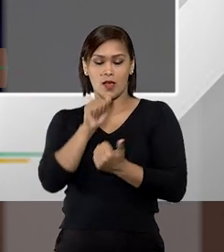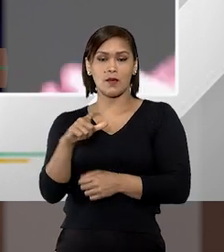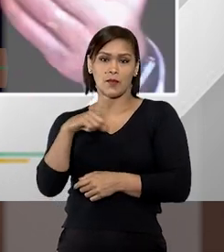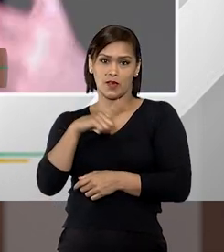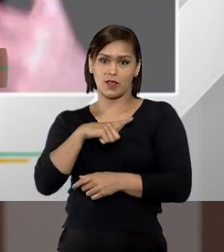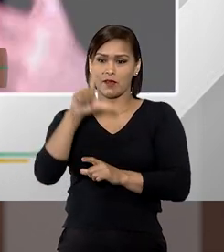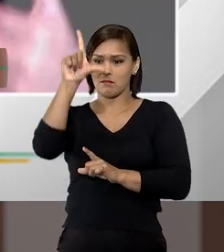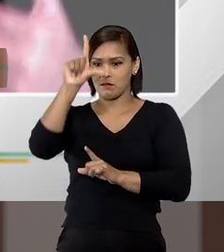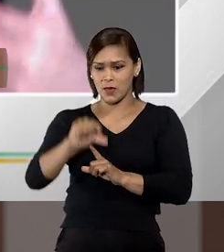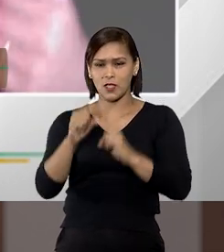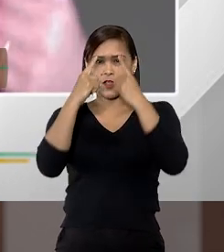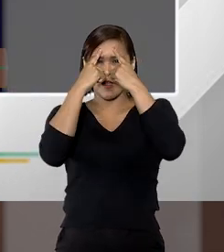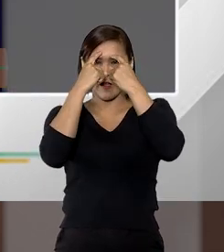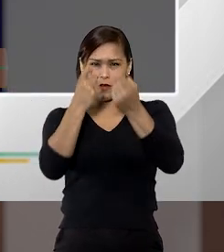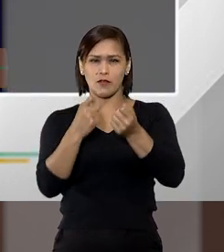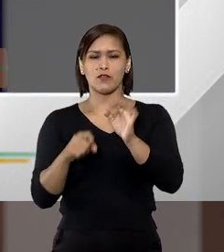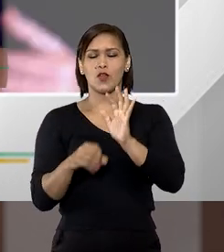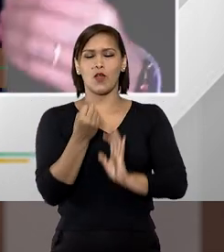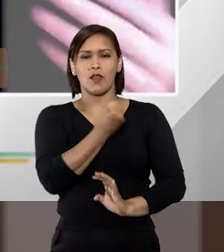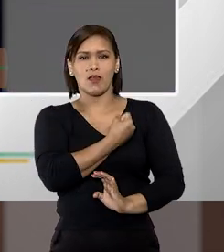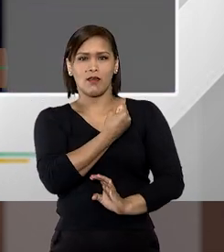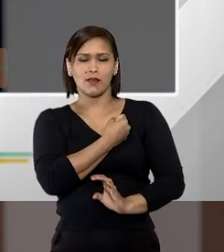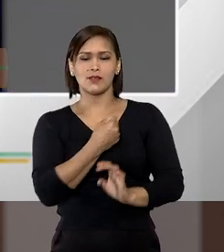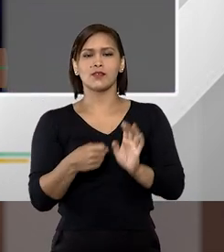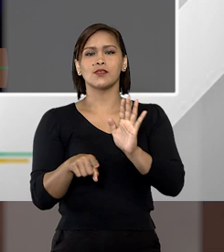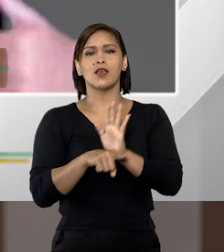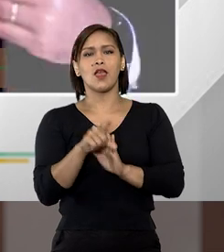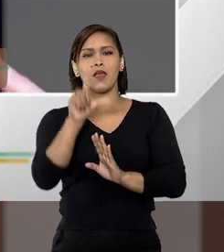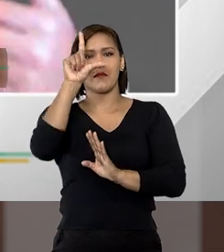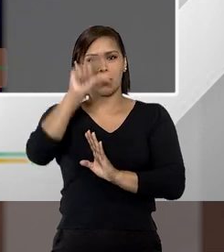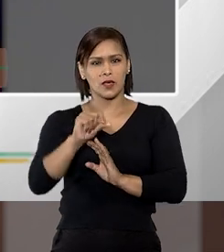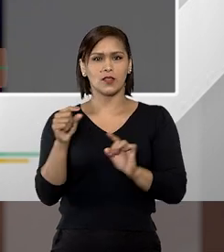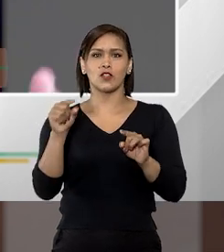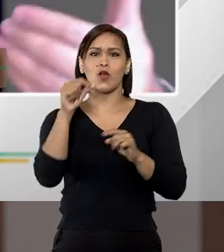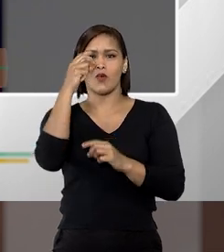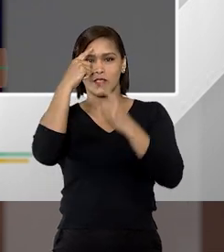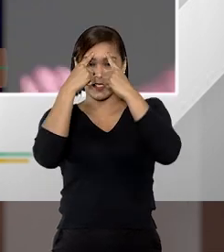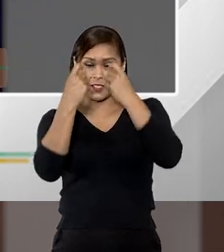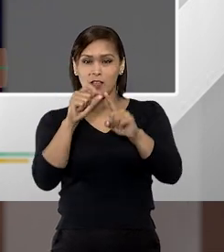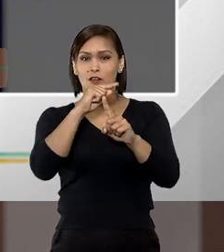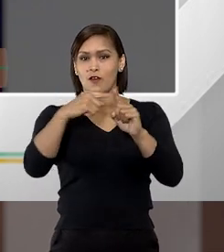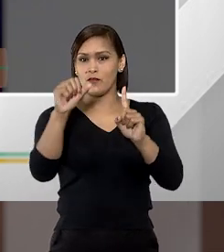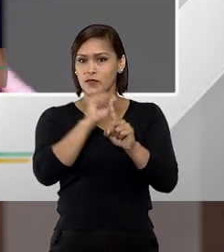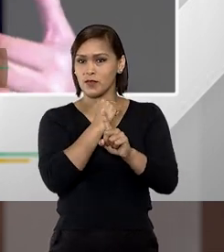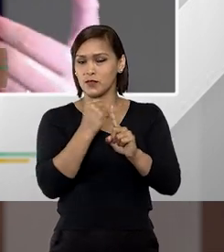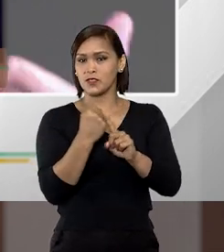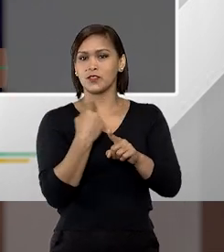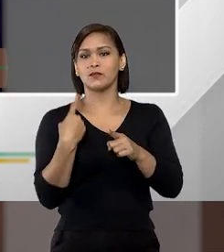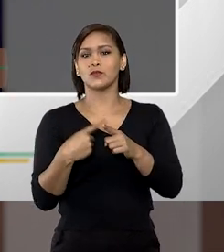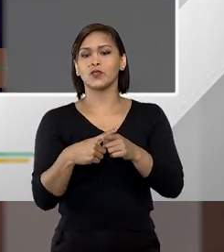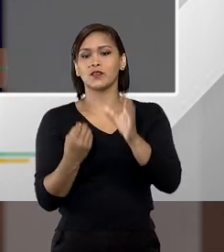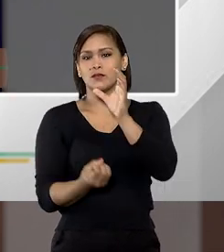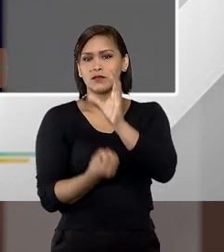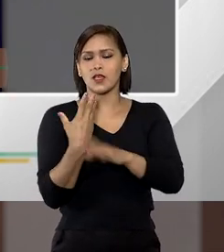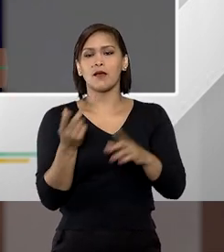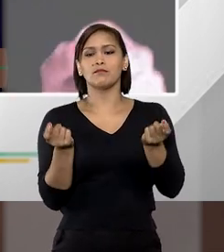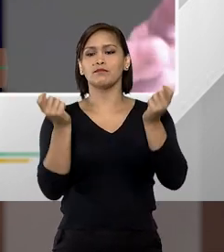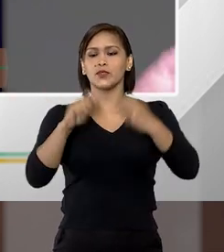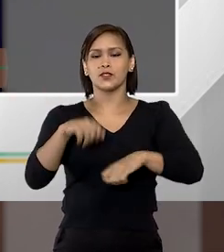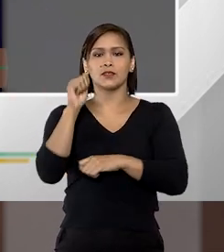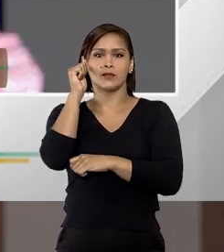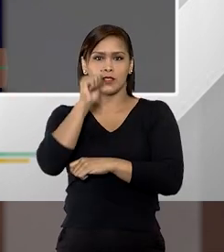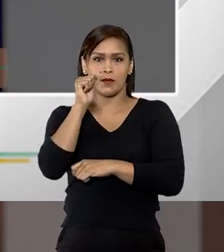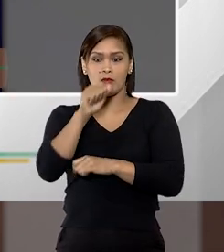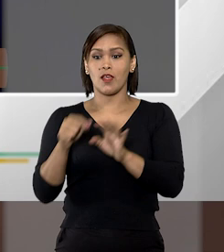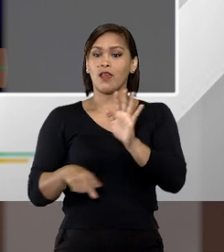menores serão as taxas de violência menores serão as taxas de feminicídio porque você cria a possibilidade na